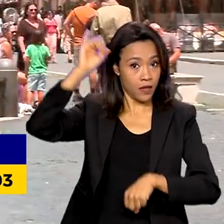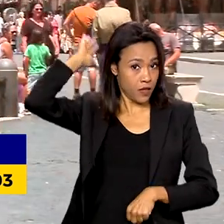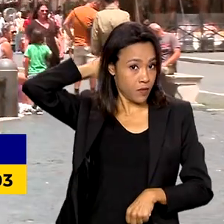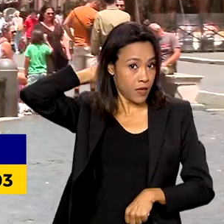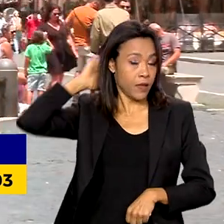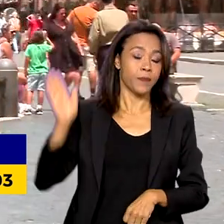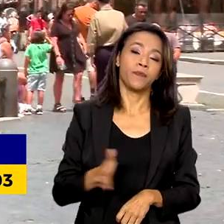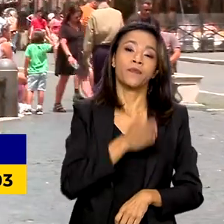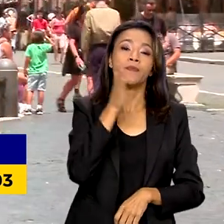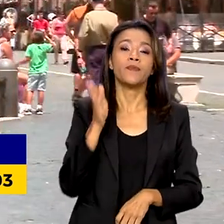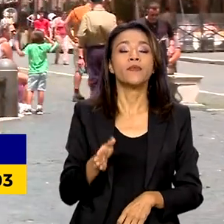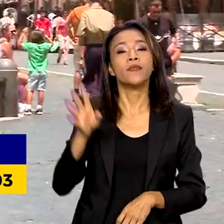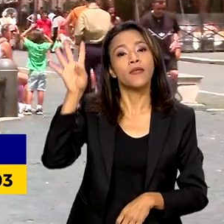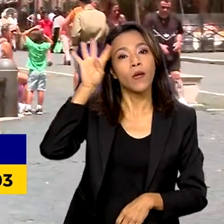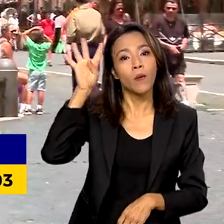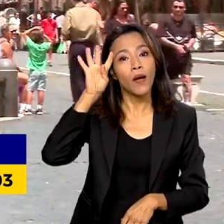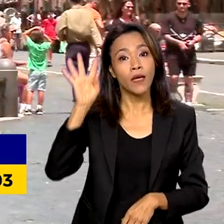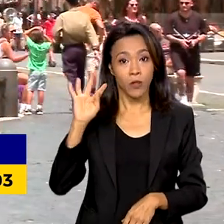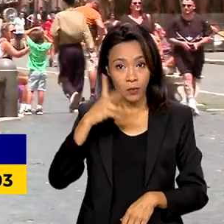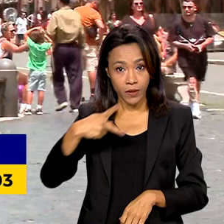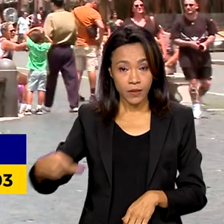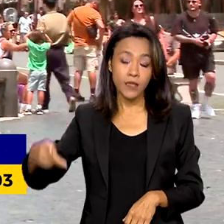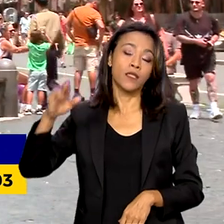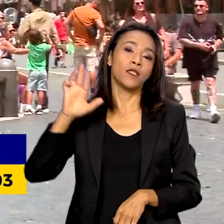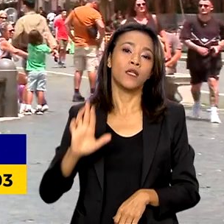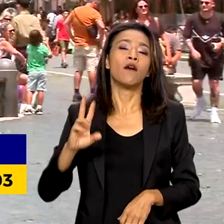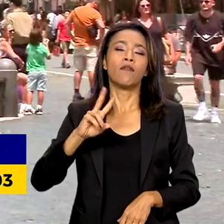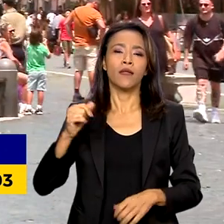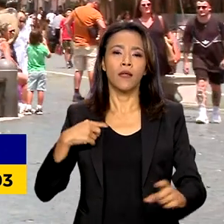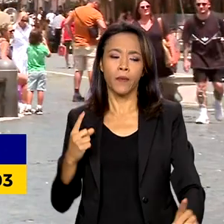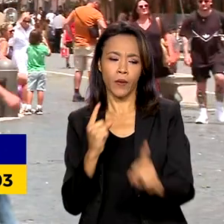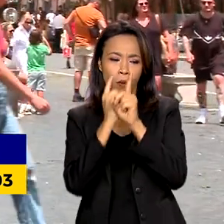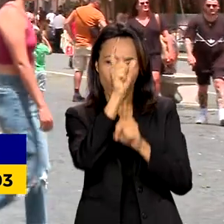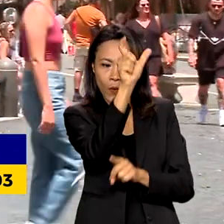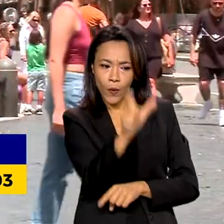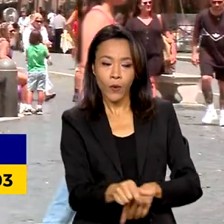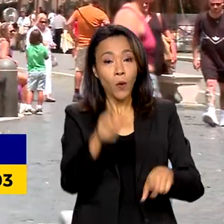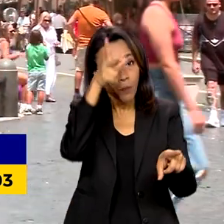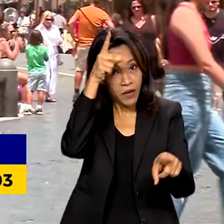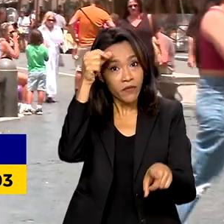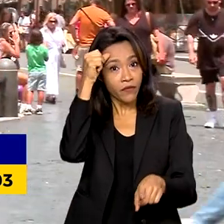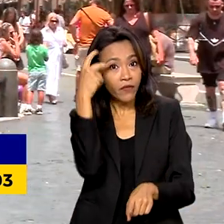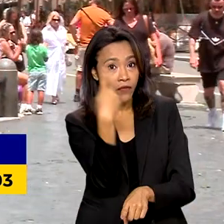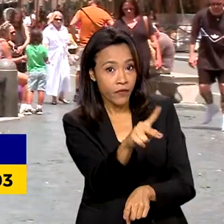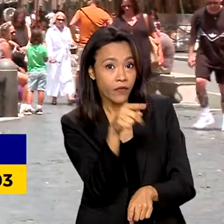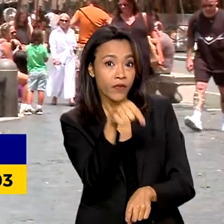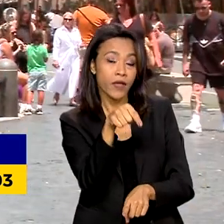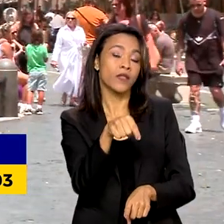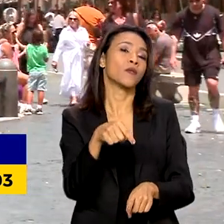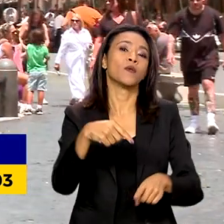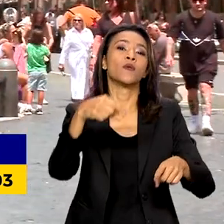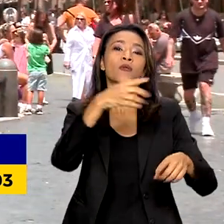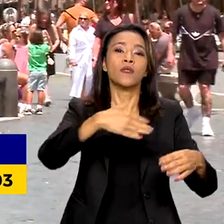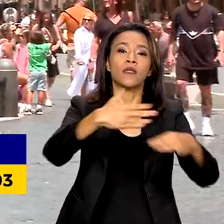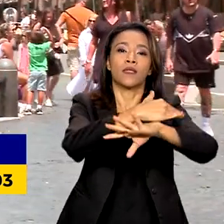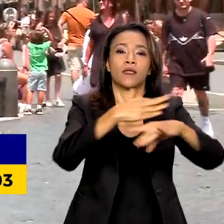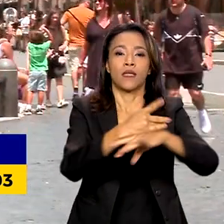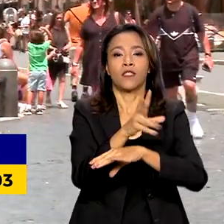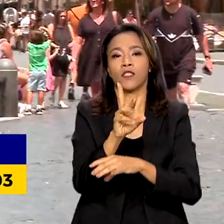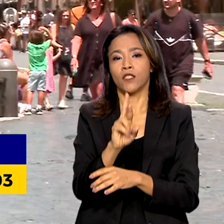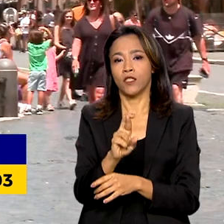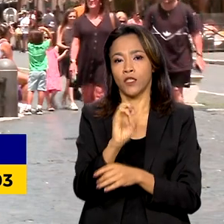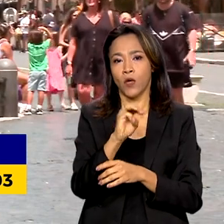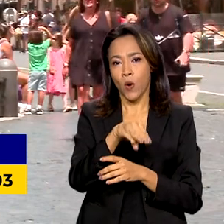presidente também vai ter um encontro aqui com o prefeito de Roma, Roberto Gualtieri. Já na quinta e na sexta-feira,